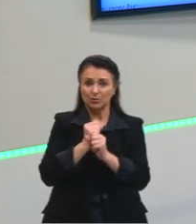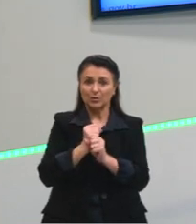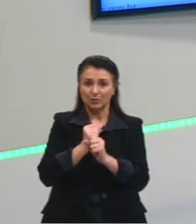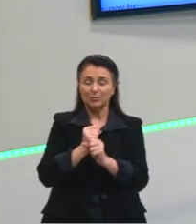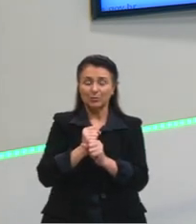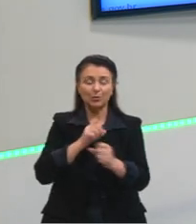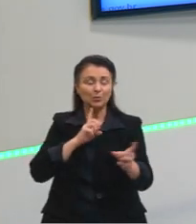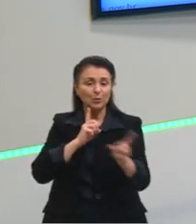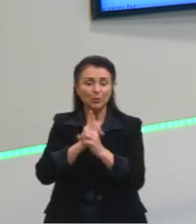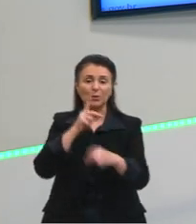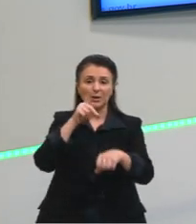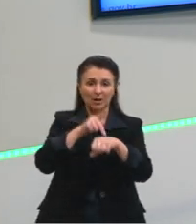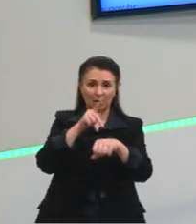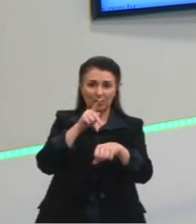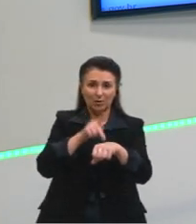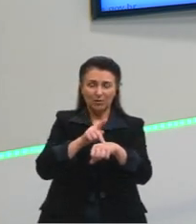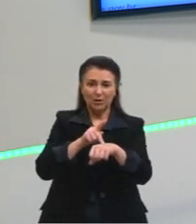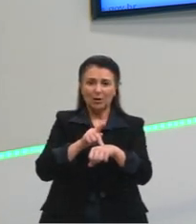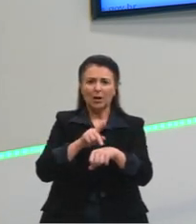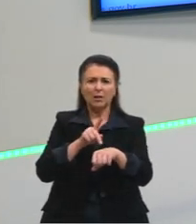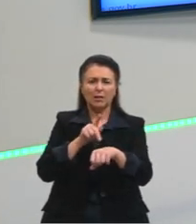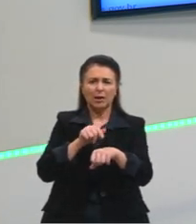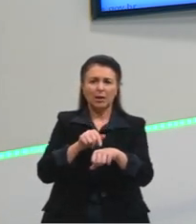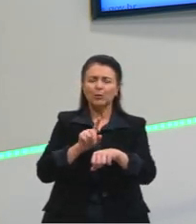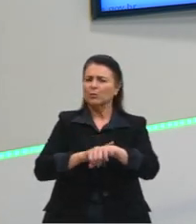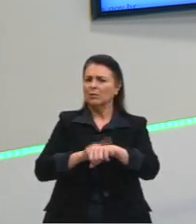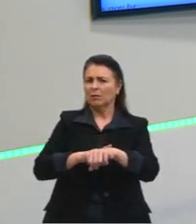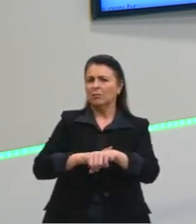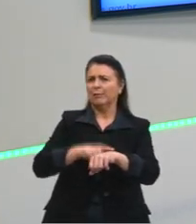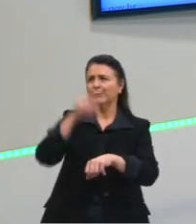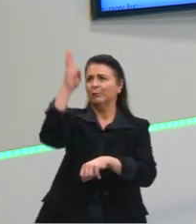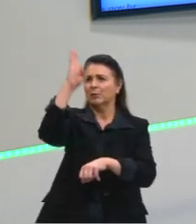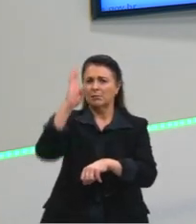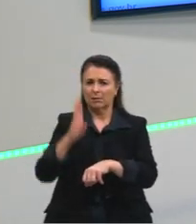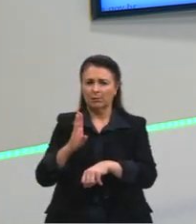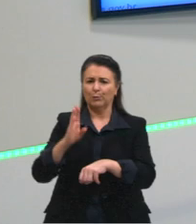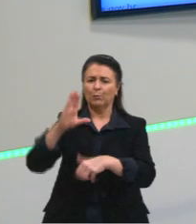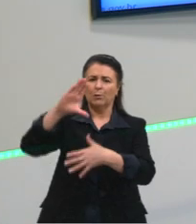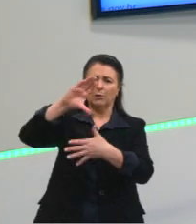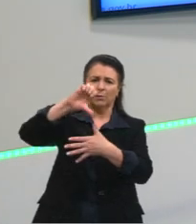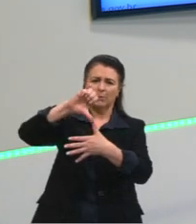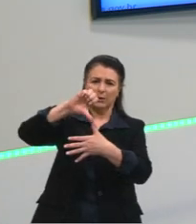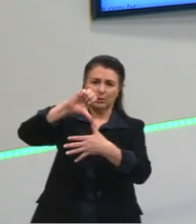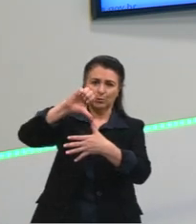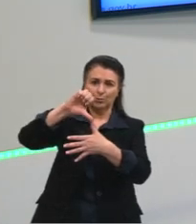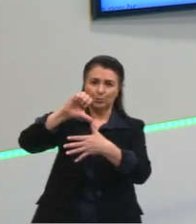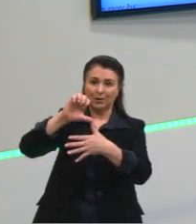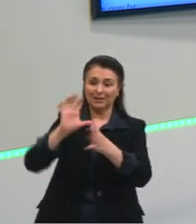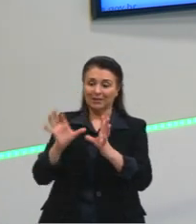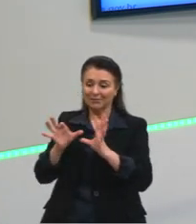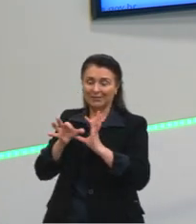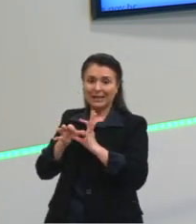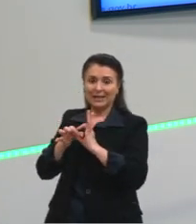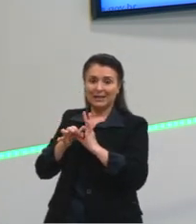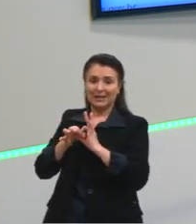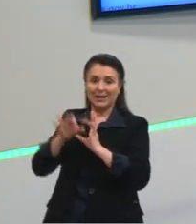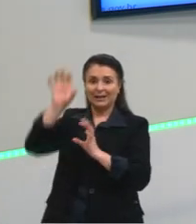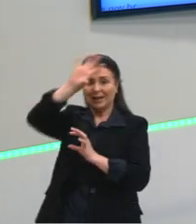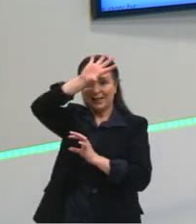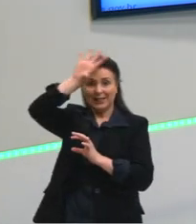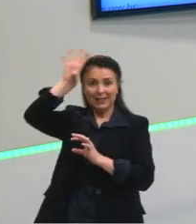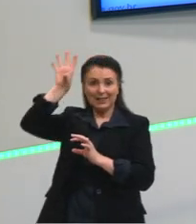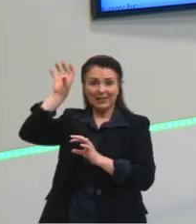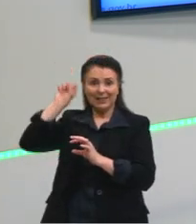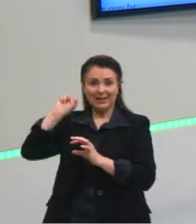local aí, É do tempo que o Brasil, né, a América do Sul, ela fazia contato com a África, então é muito